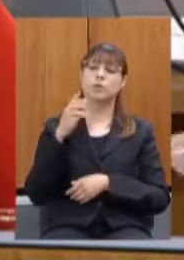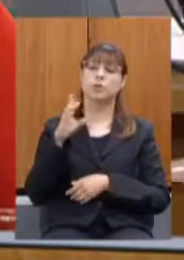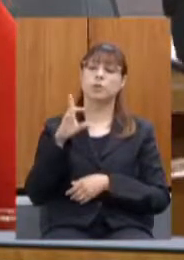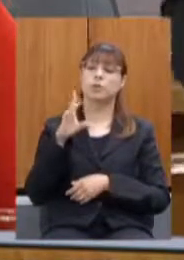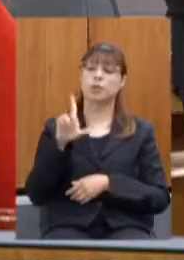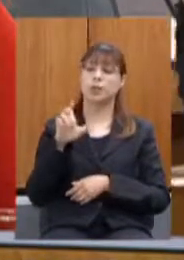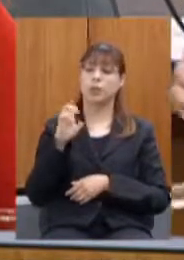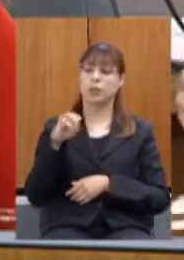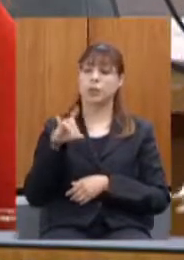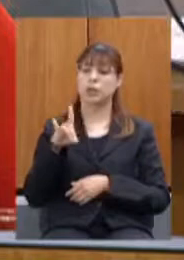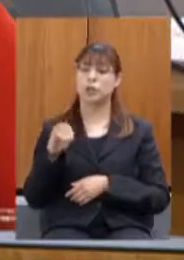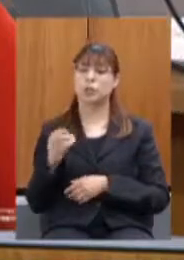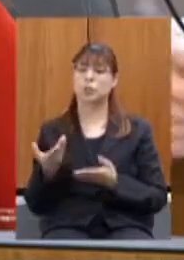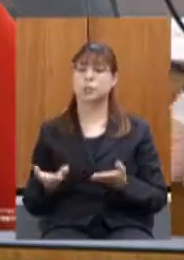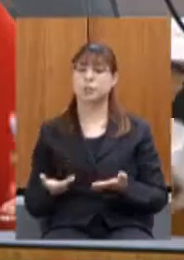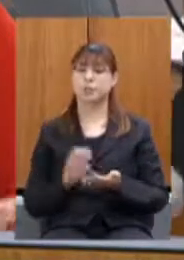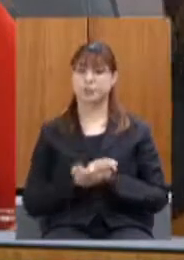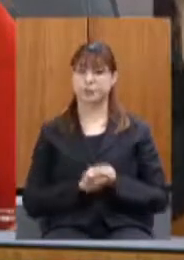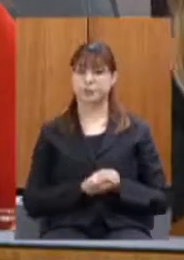apresentados